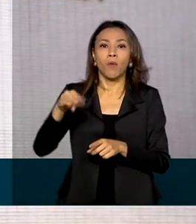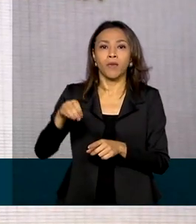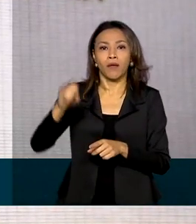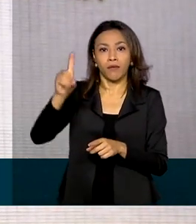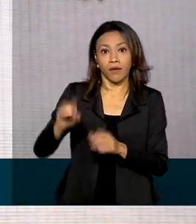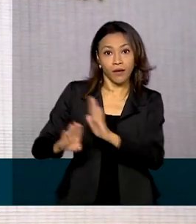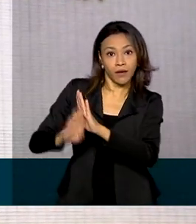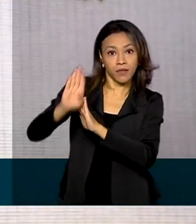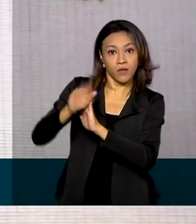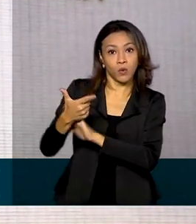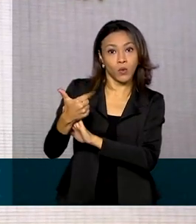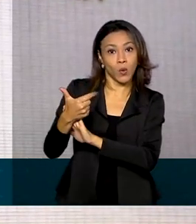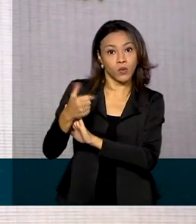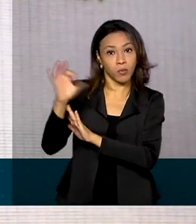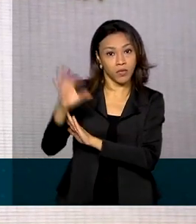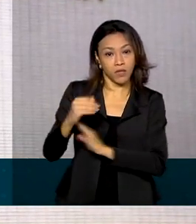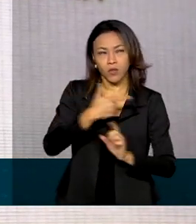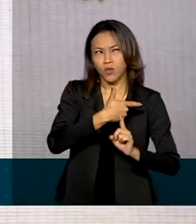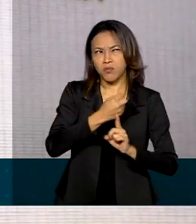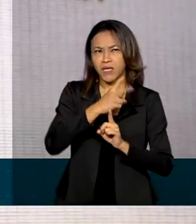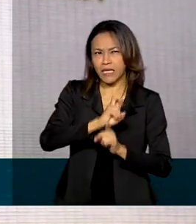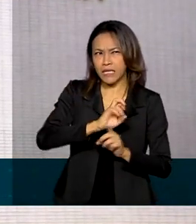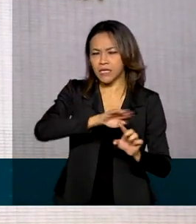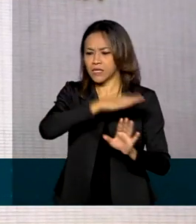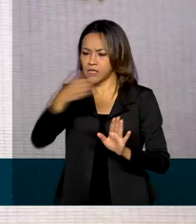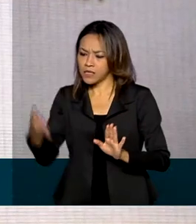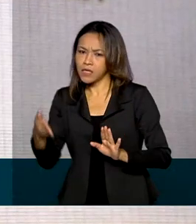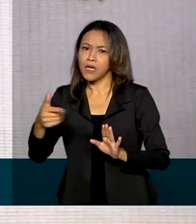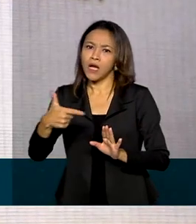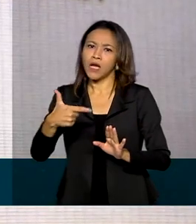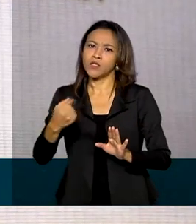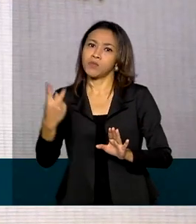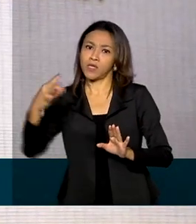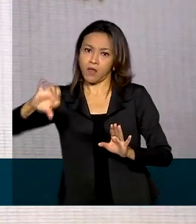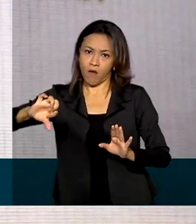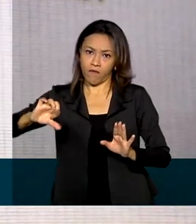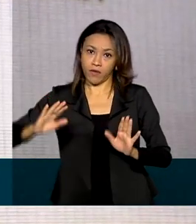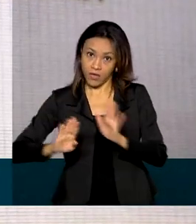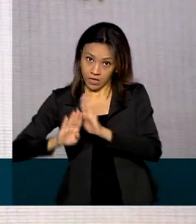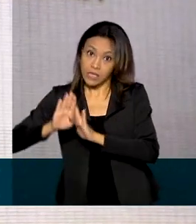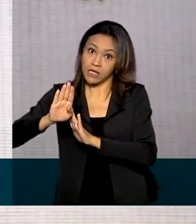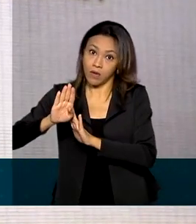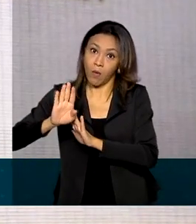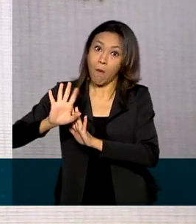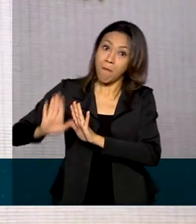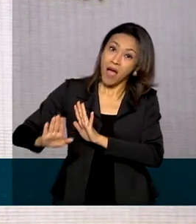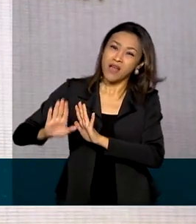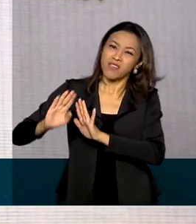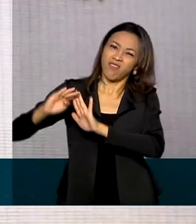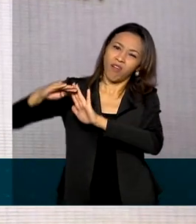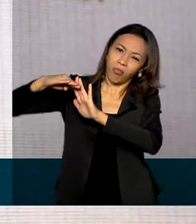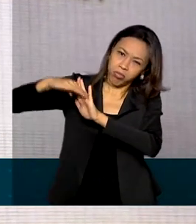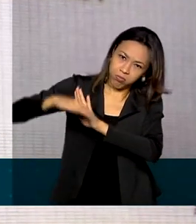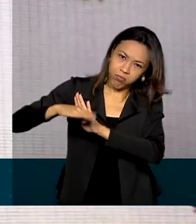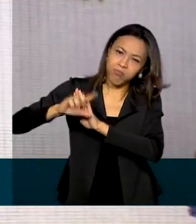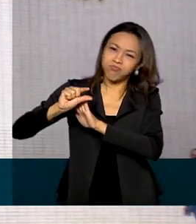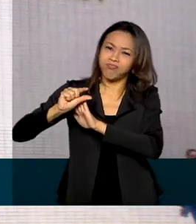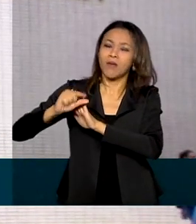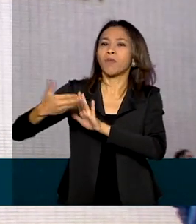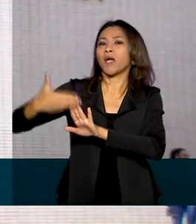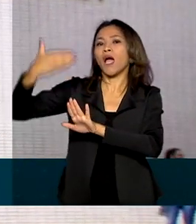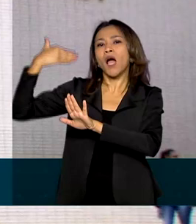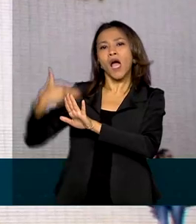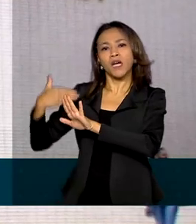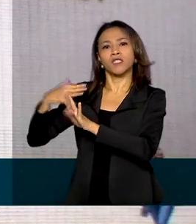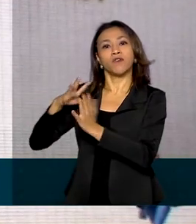% entre 2015 e 2019. Ainda assim, esse crescimento foi abaixo da média do registrado